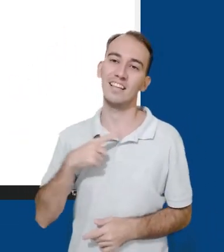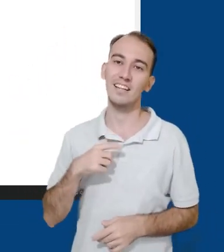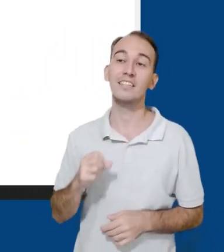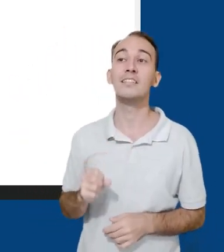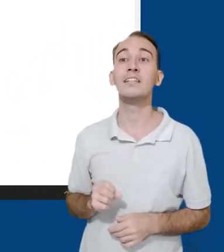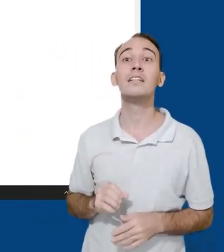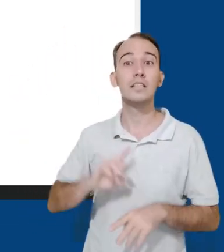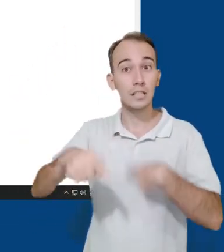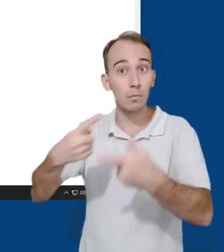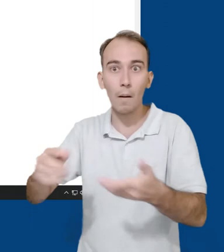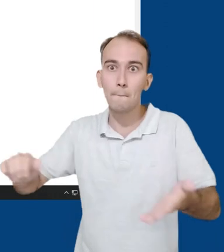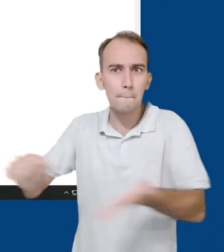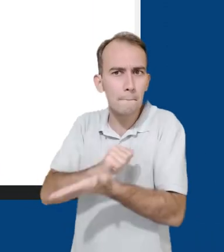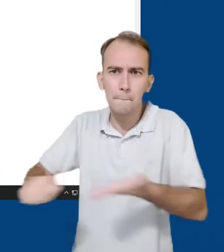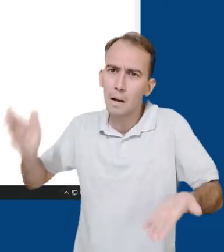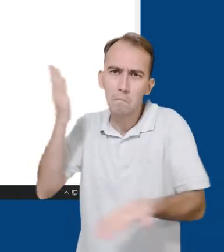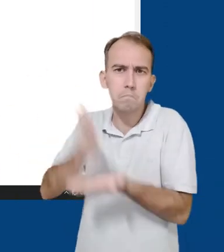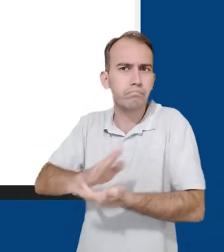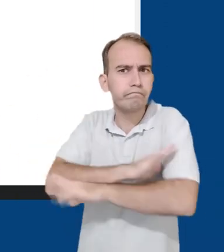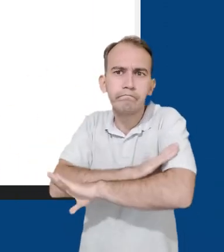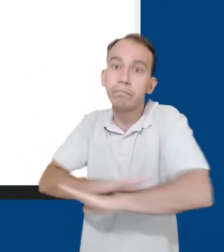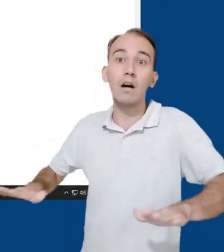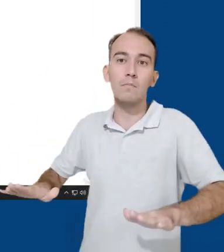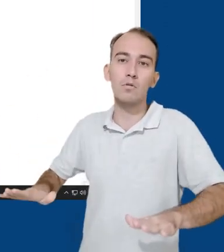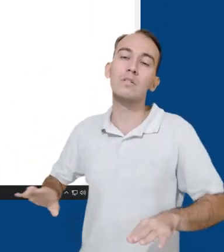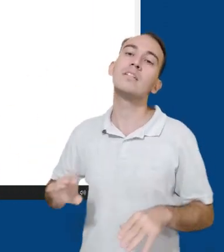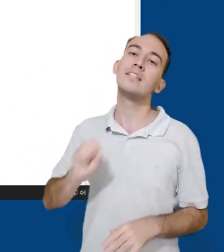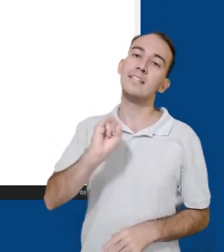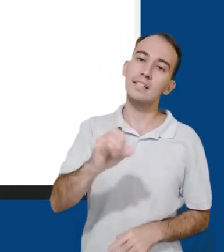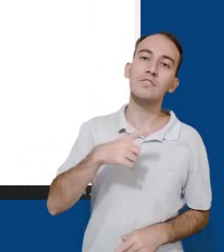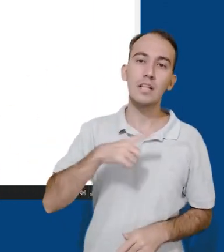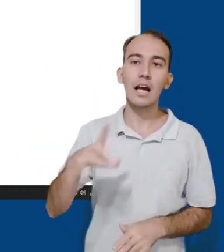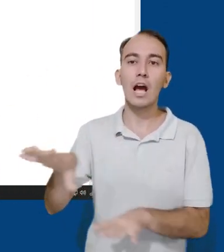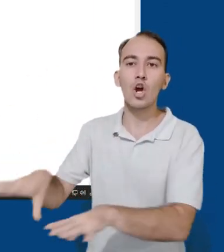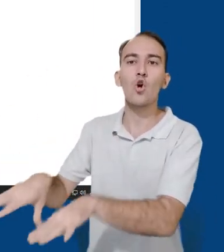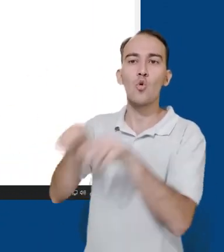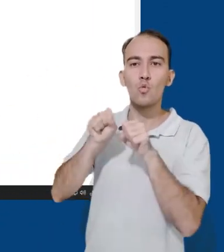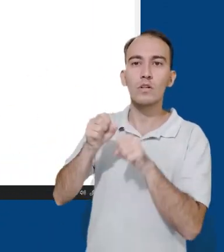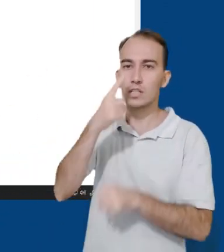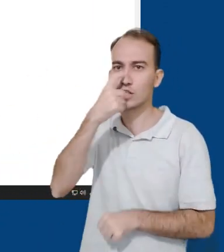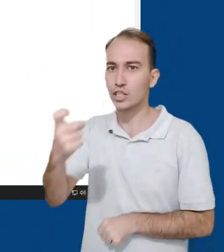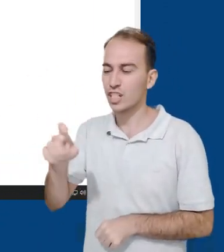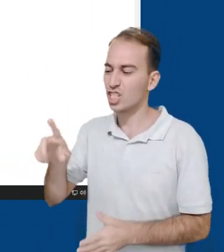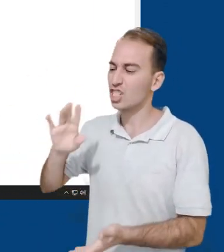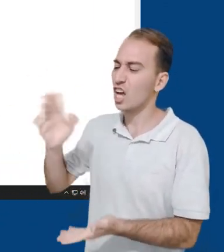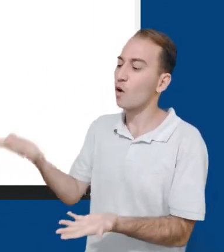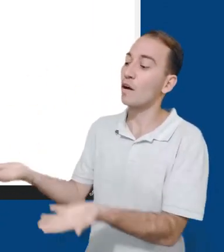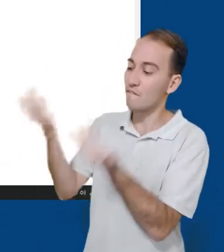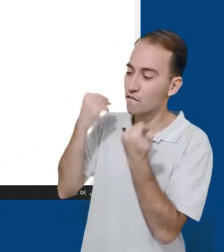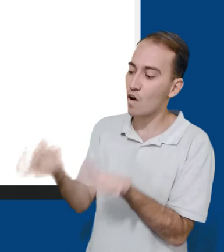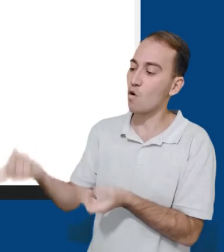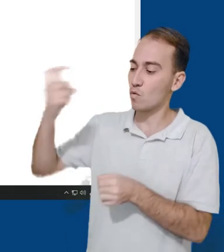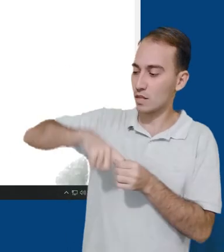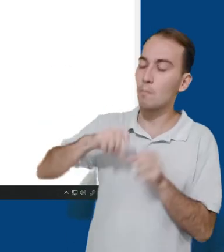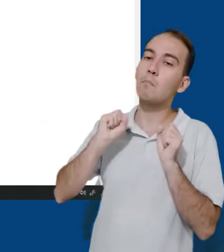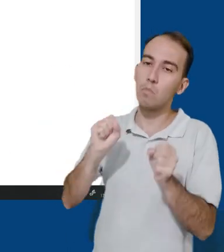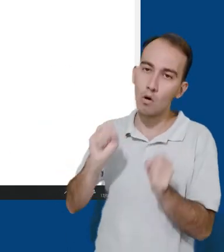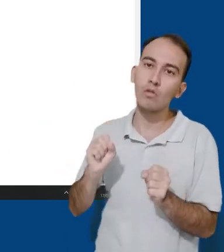Se quiser, é possível restaurar uma foto da sua lixeira antes desse período de 60 dias.